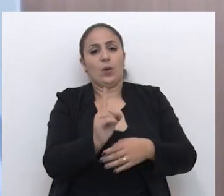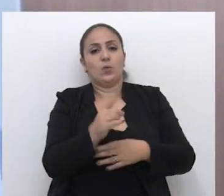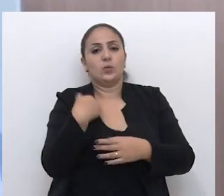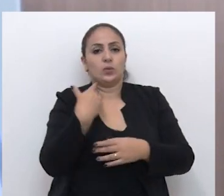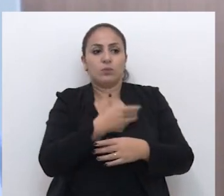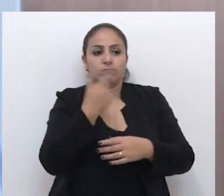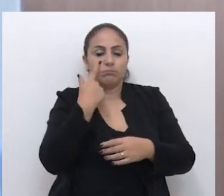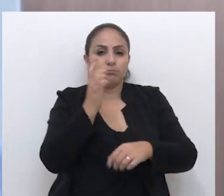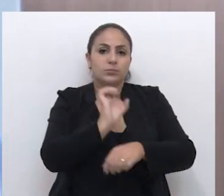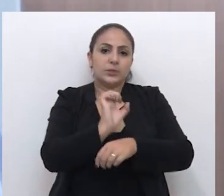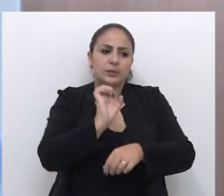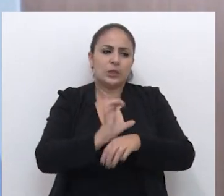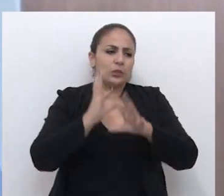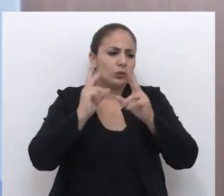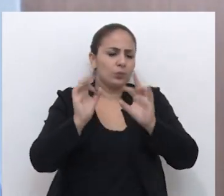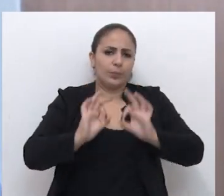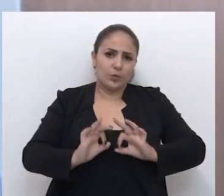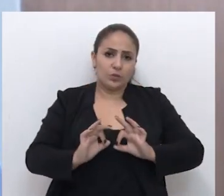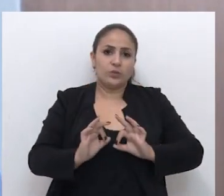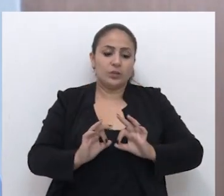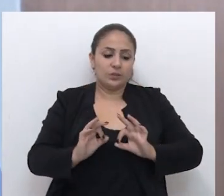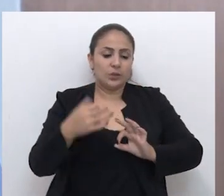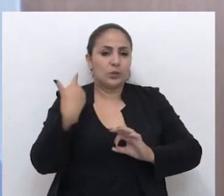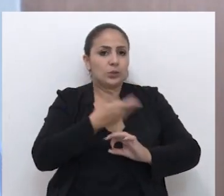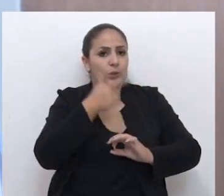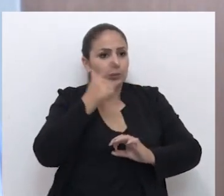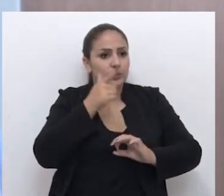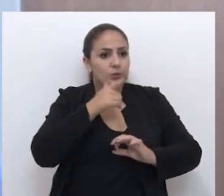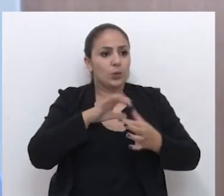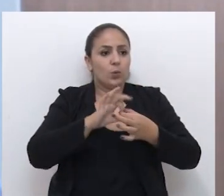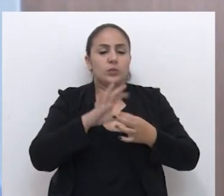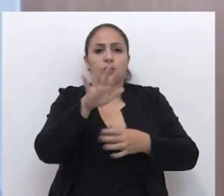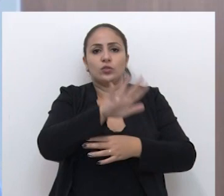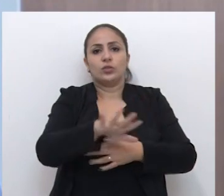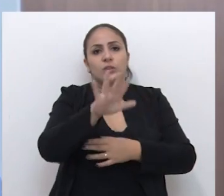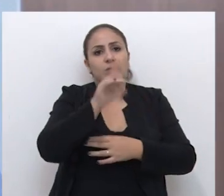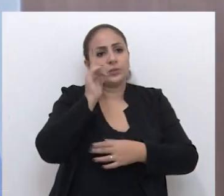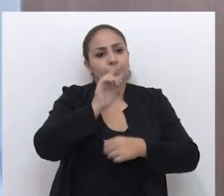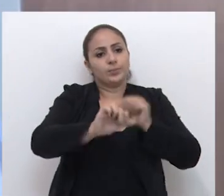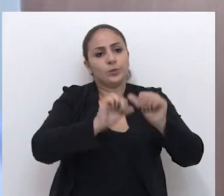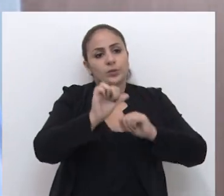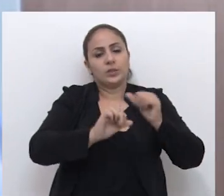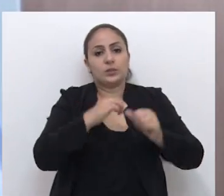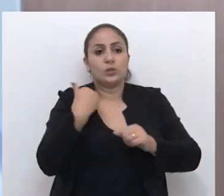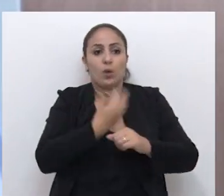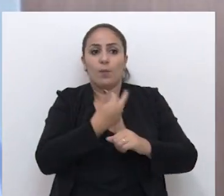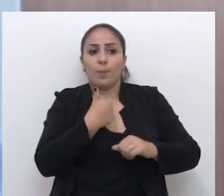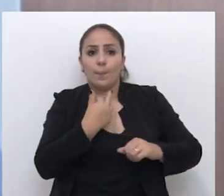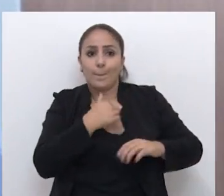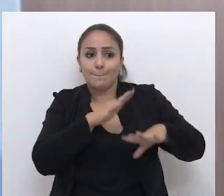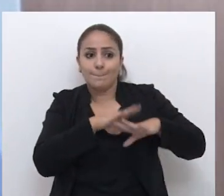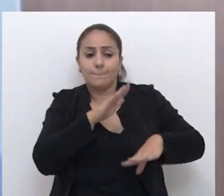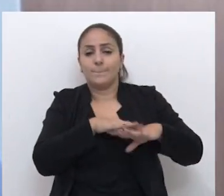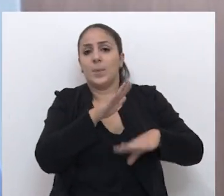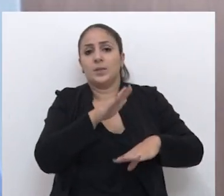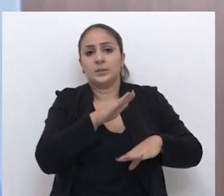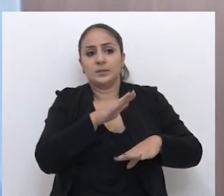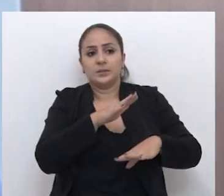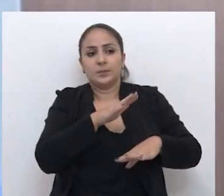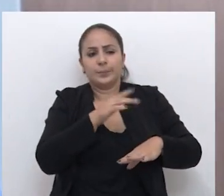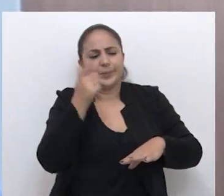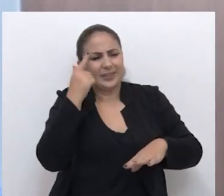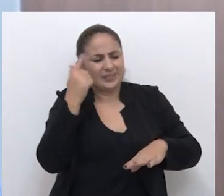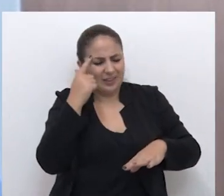aguardando que venha todo o projeto, o plano diretor, para que a gente possa, no contexto geral, fazer alteração. O que não dá mais é para o nosso plano diretor ser uma